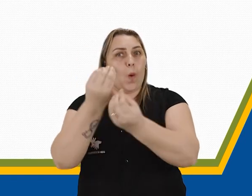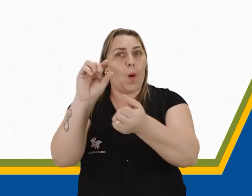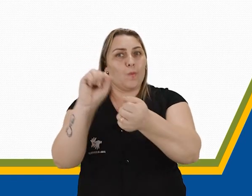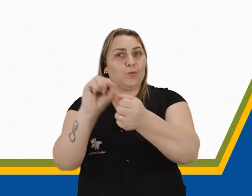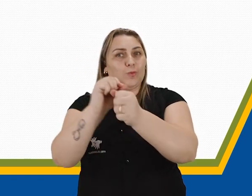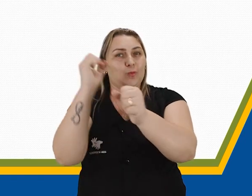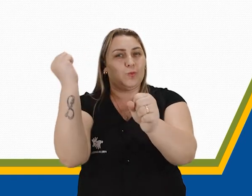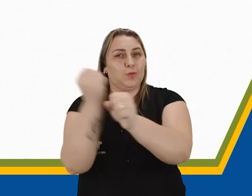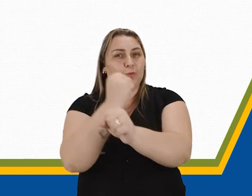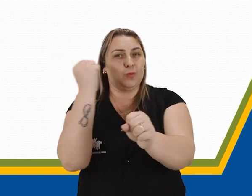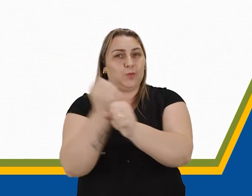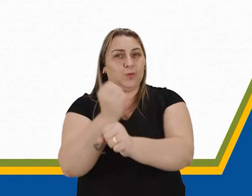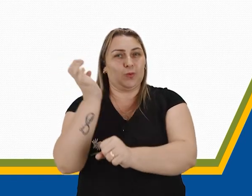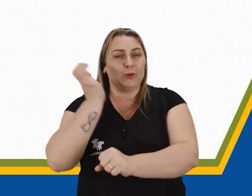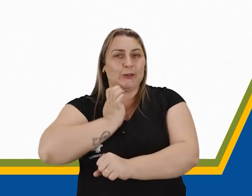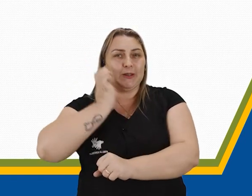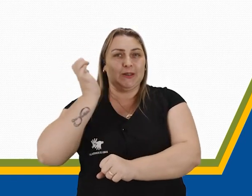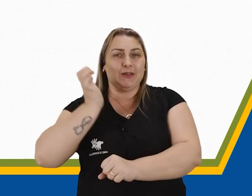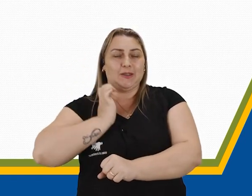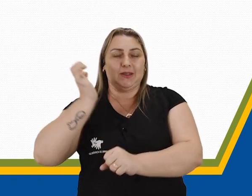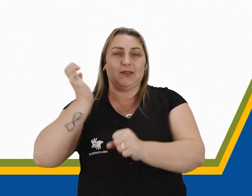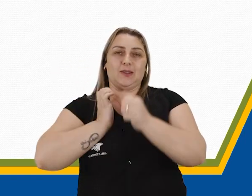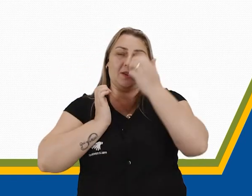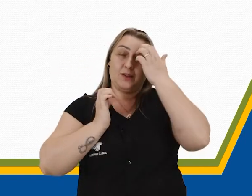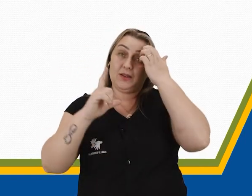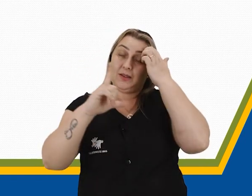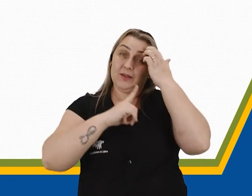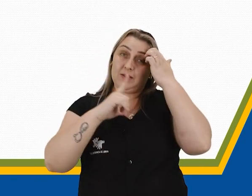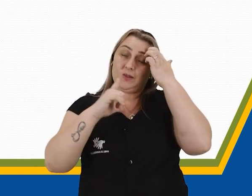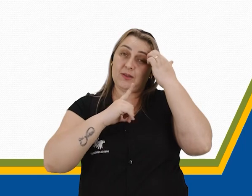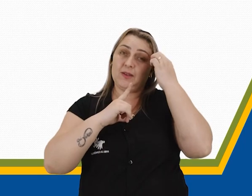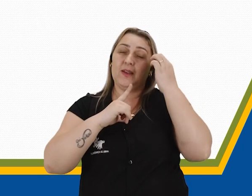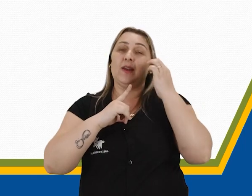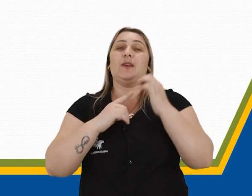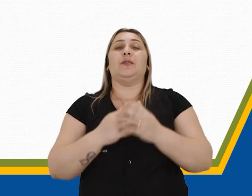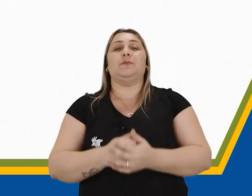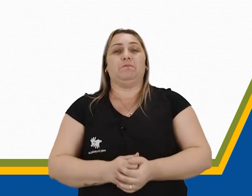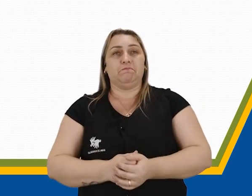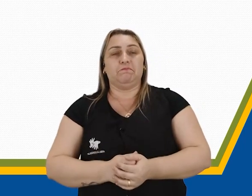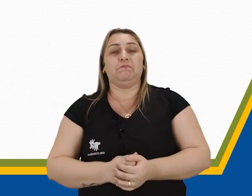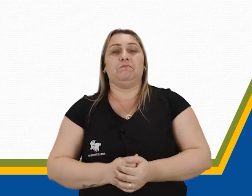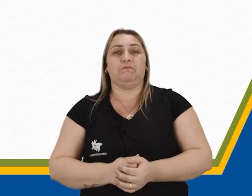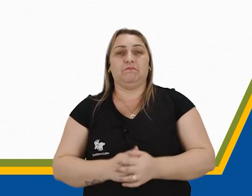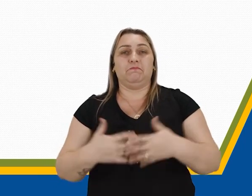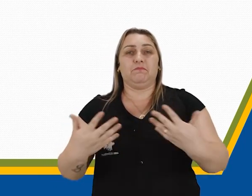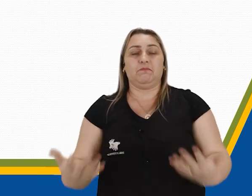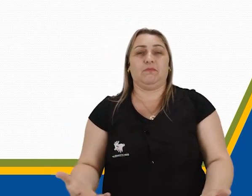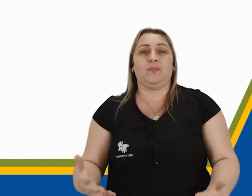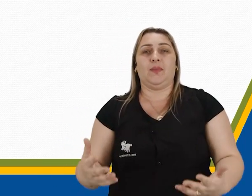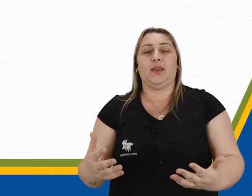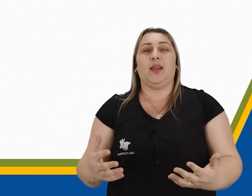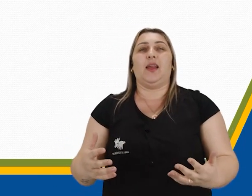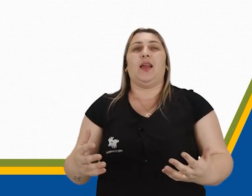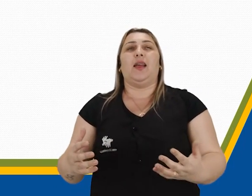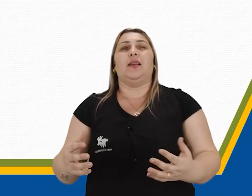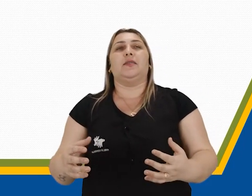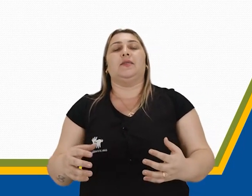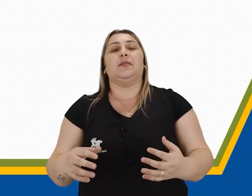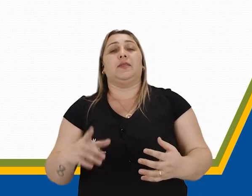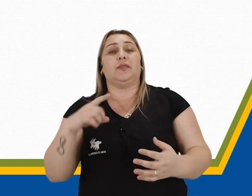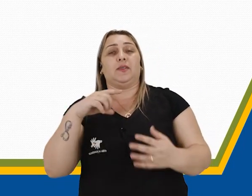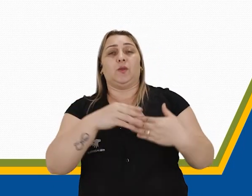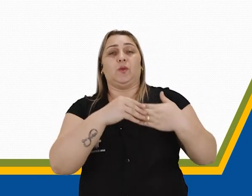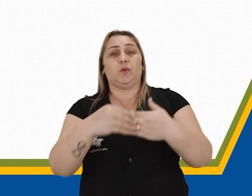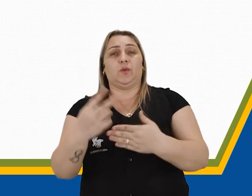com tanta riqueza de detalhes e de uma forma geométrica perfeita. As esculturas. E aí eu trouxe dois